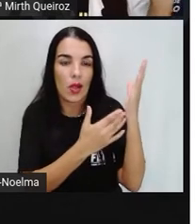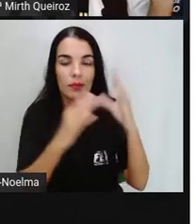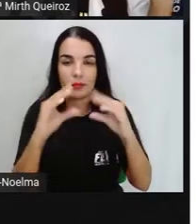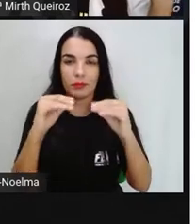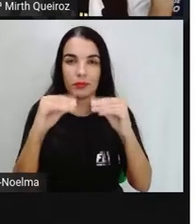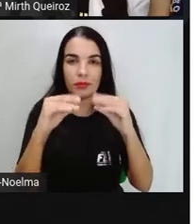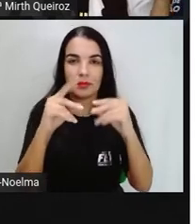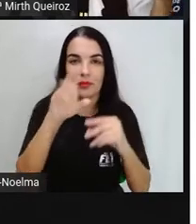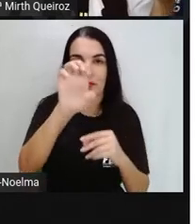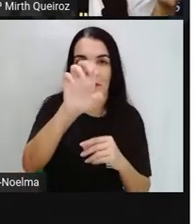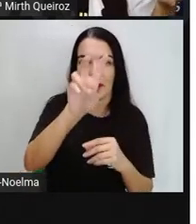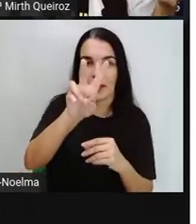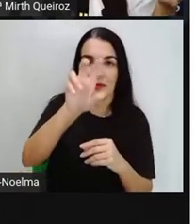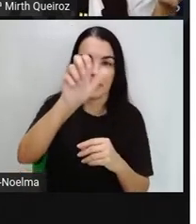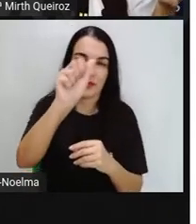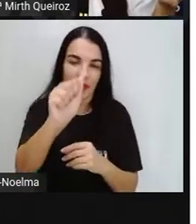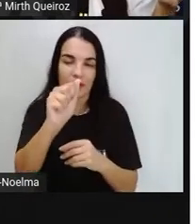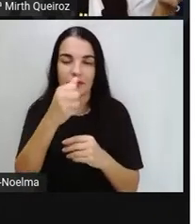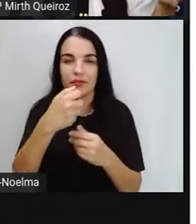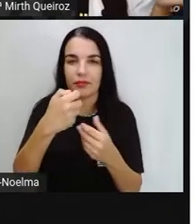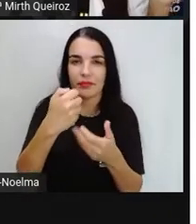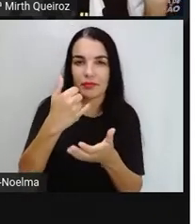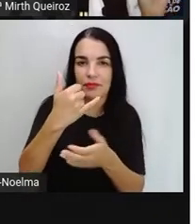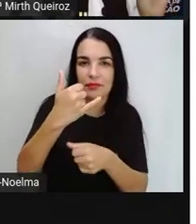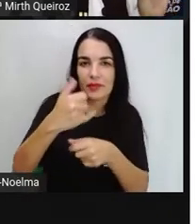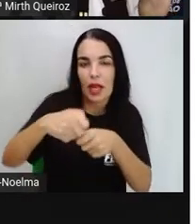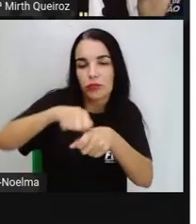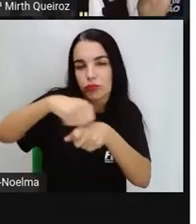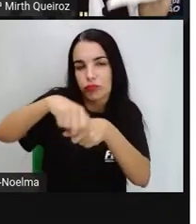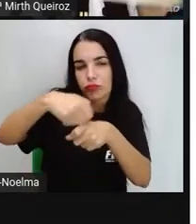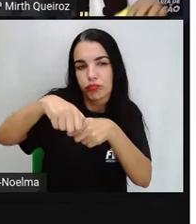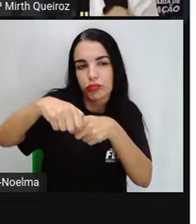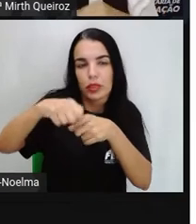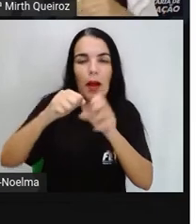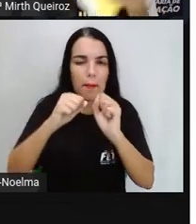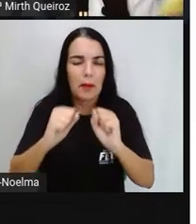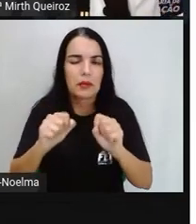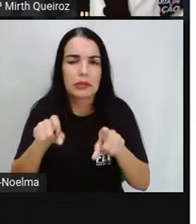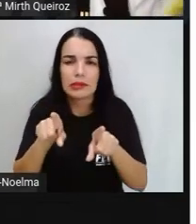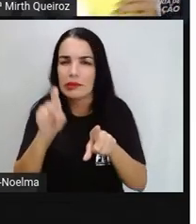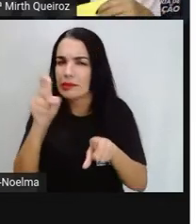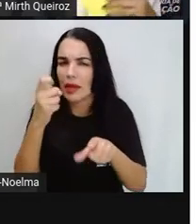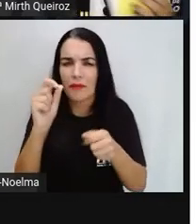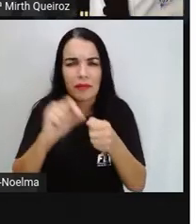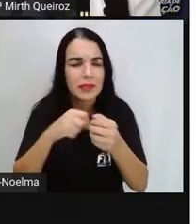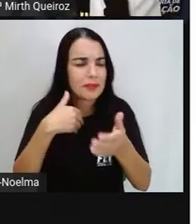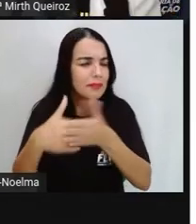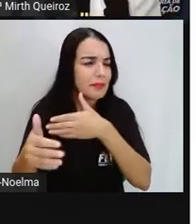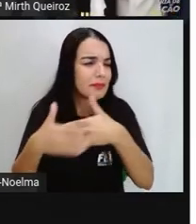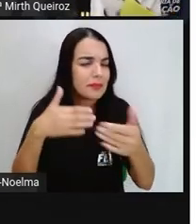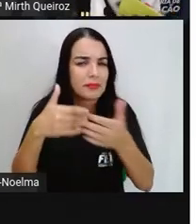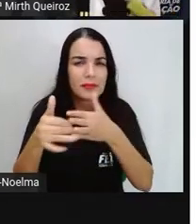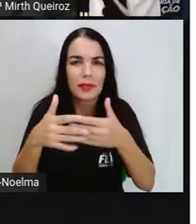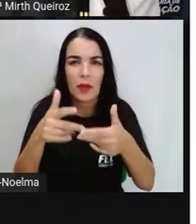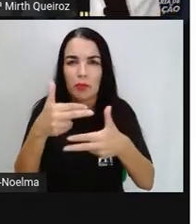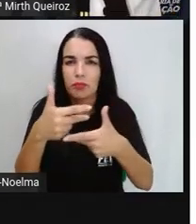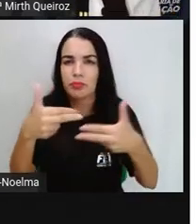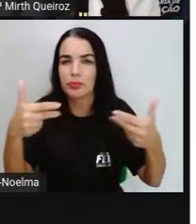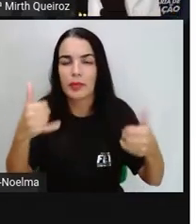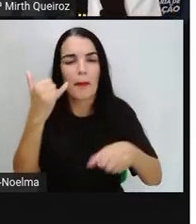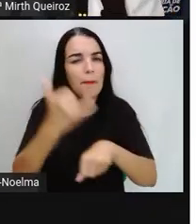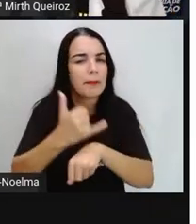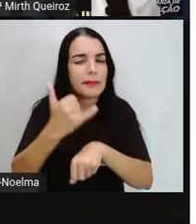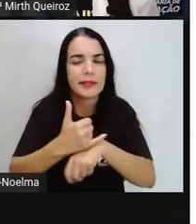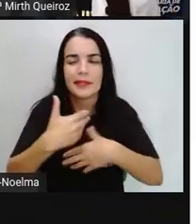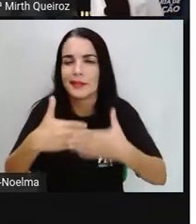EVA, emborrachado. Só que ele pode ser feito também com diversos outros materiais que você tem aí